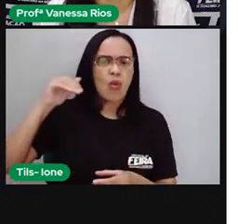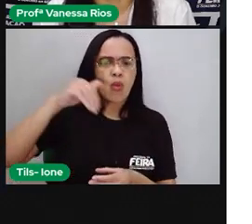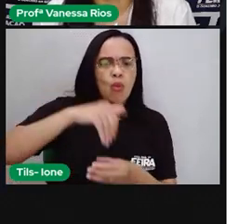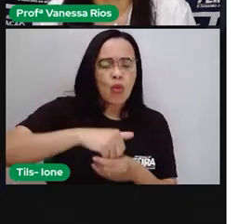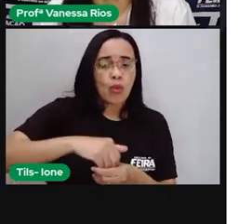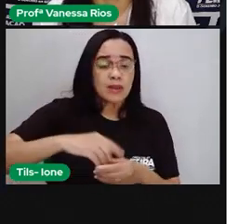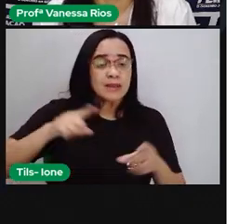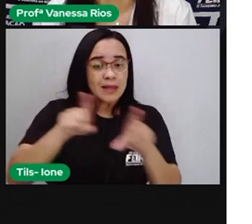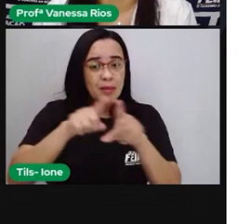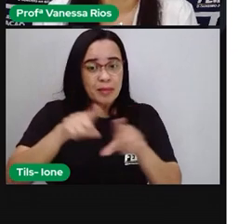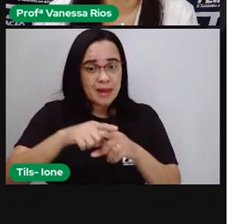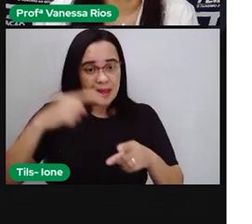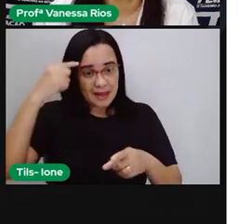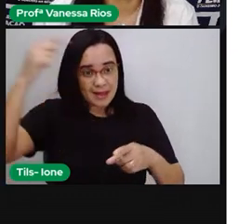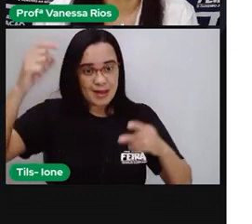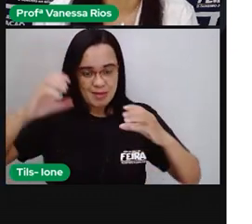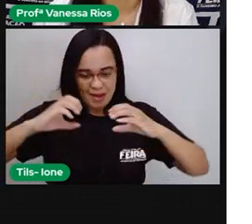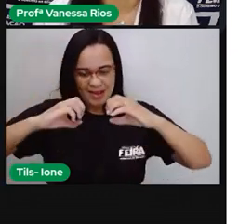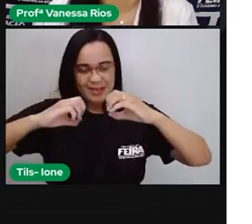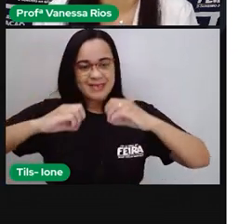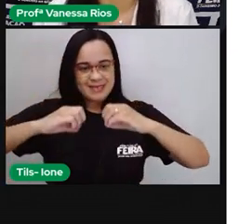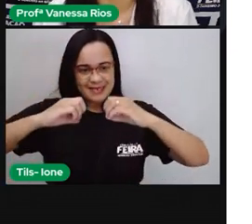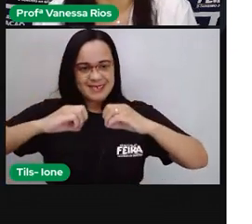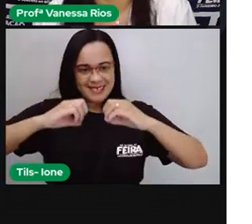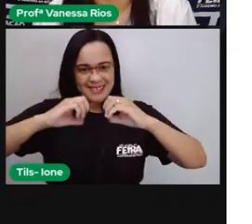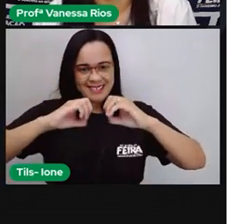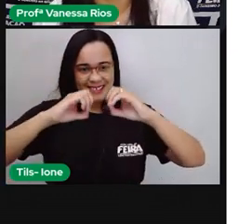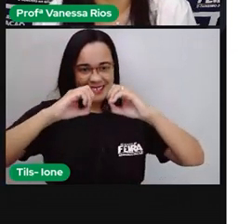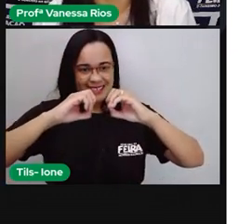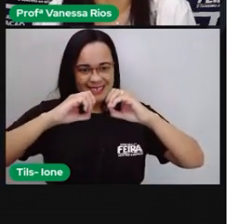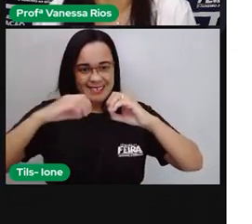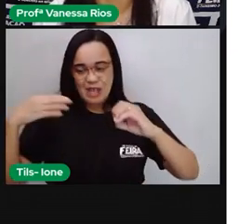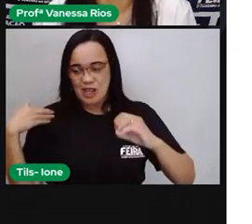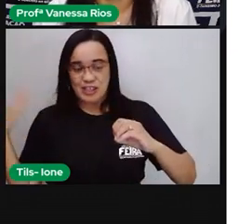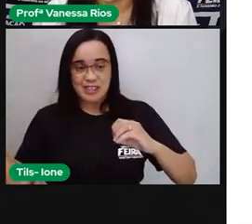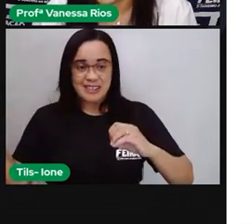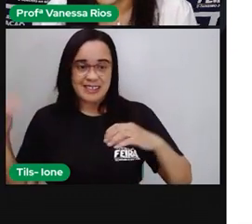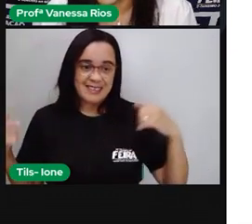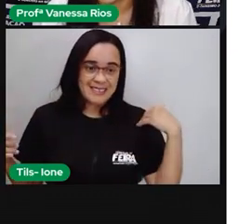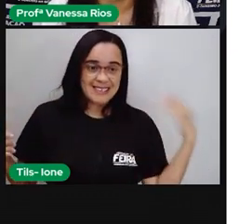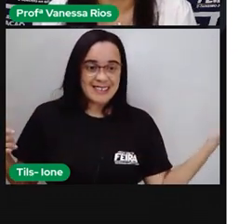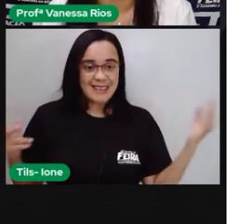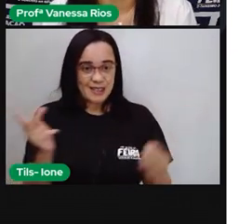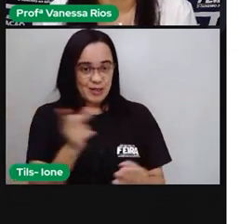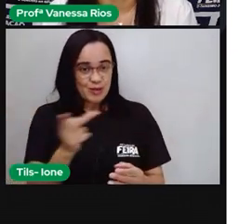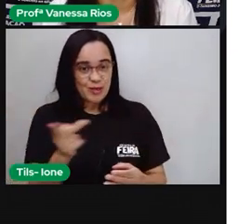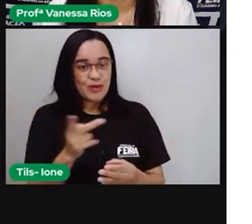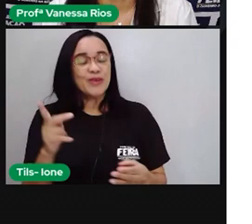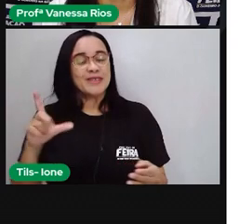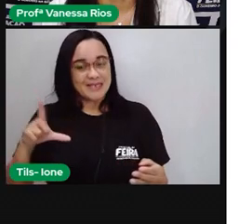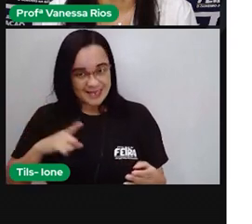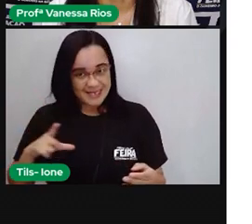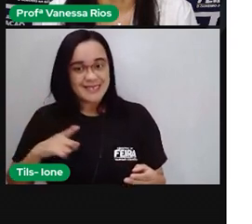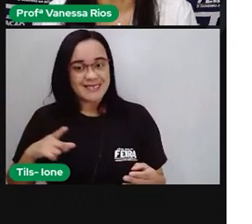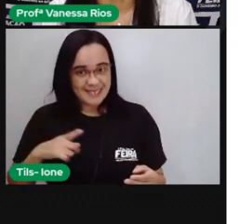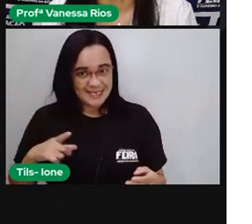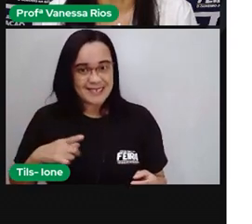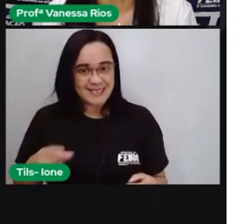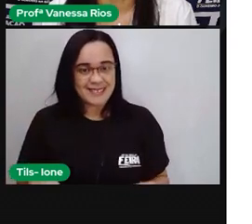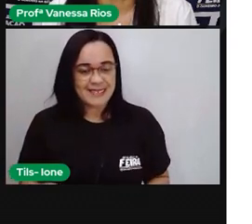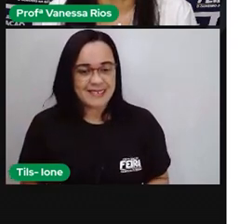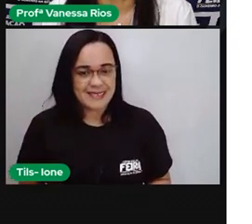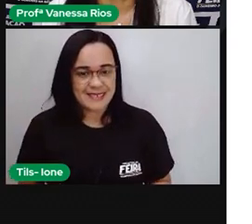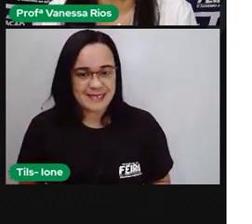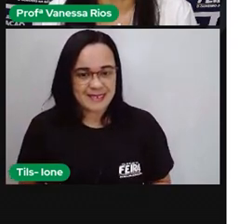Os rins, que a gente tem aí um rin de lado direito, um rin do lado esquerdo, são dois rins, né? E